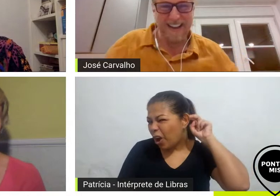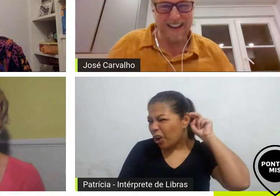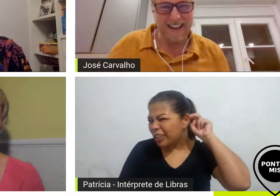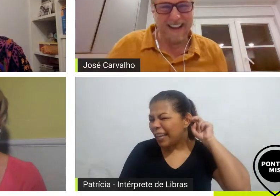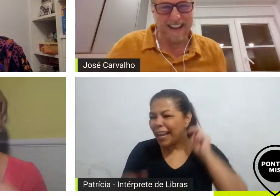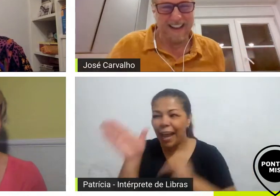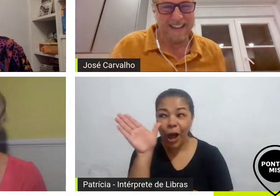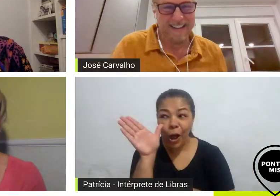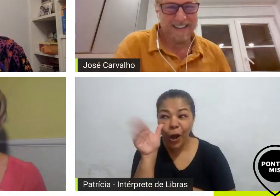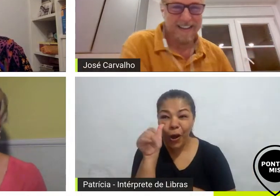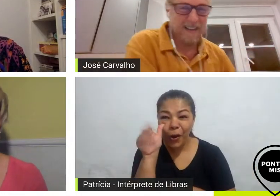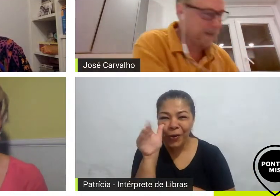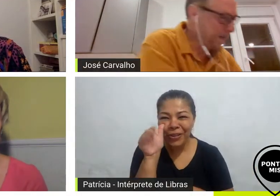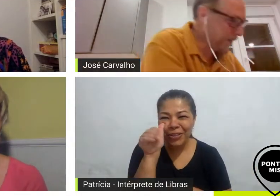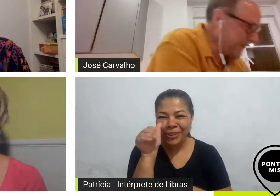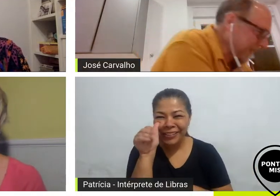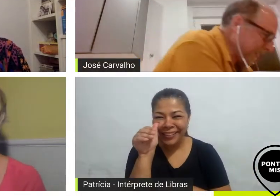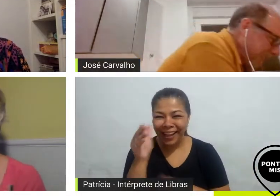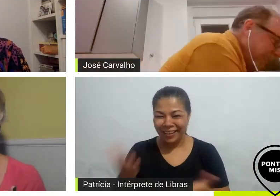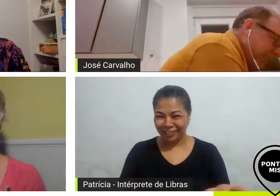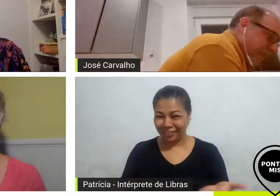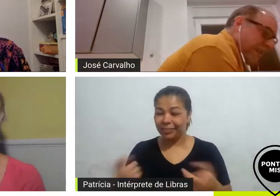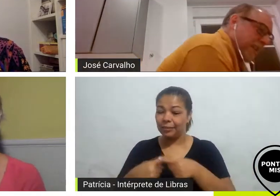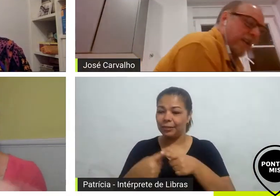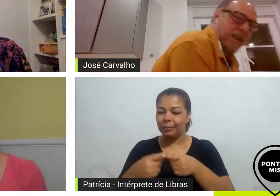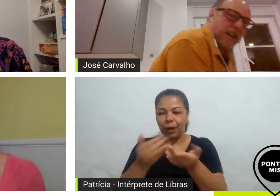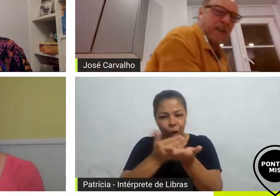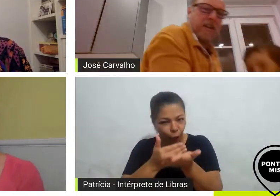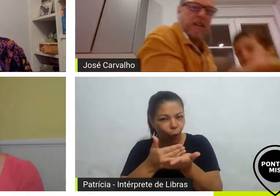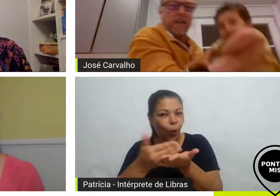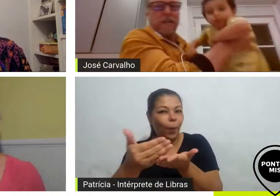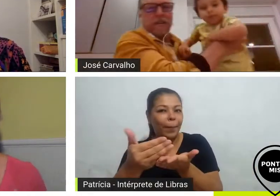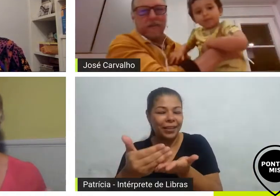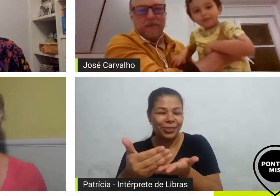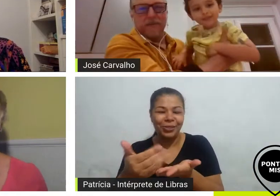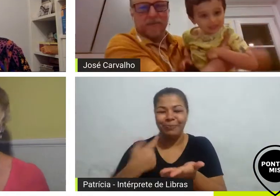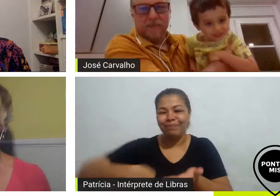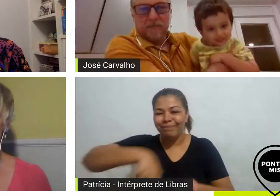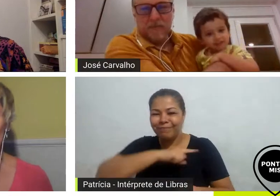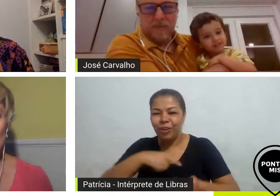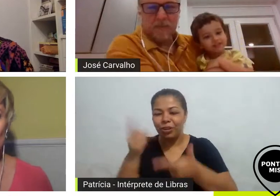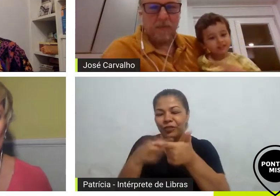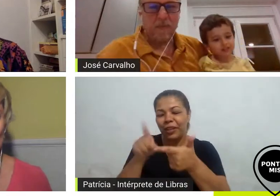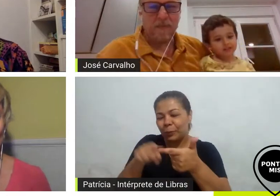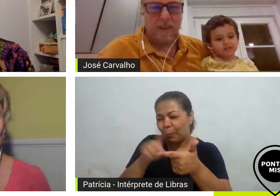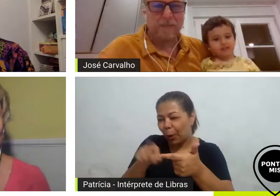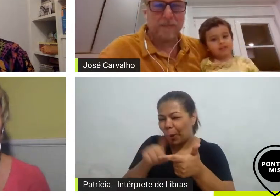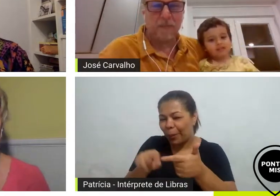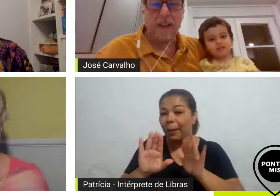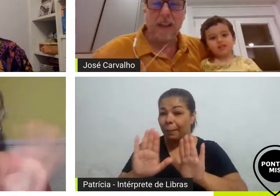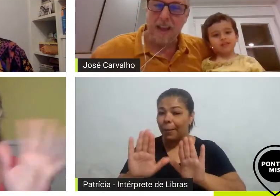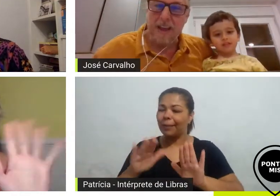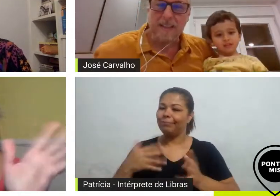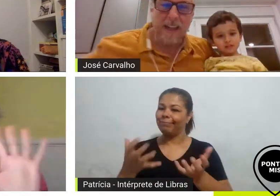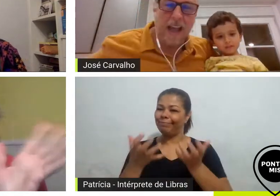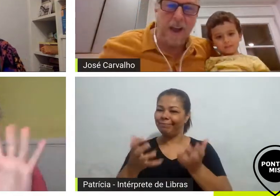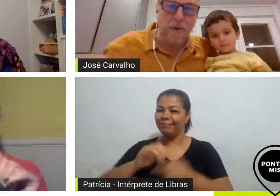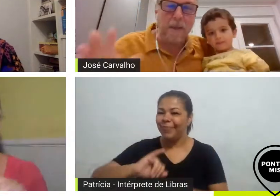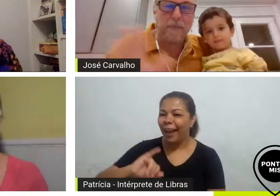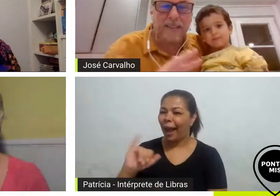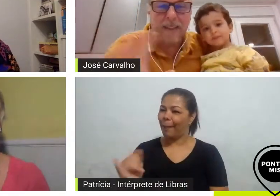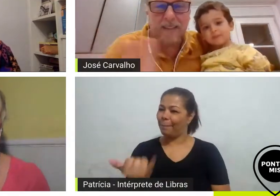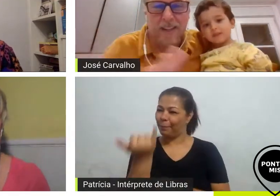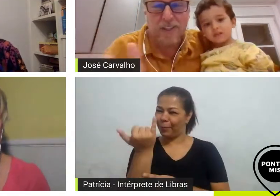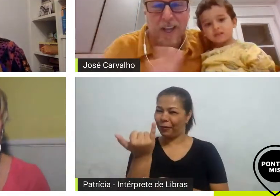a gente teve esses probleminhas técnicos aí a gente quis aproveitar um pouco mais da participação aqui da Rosi esse